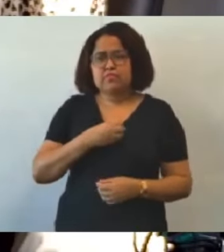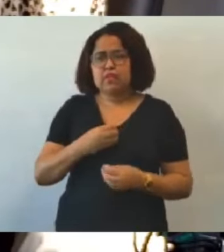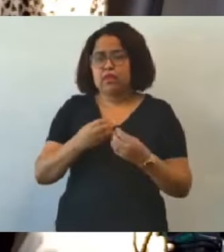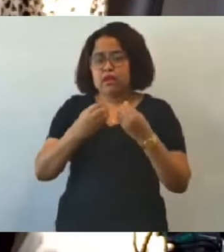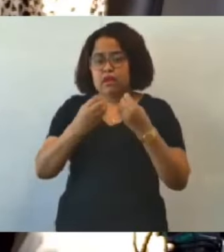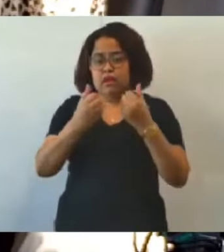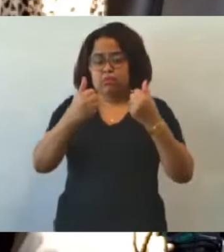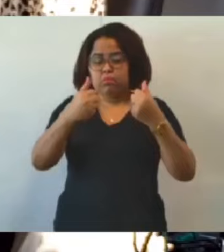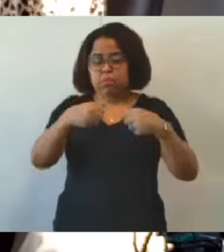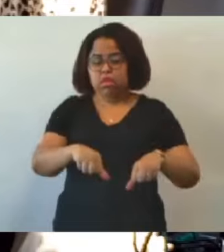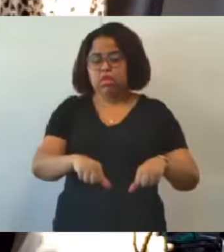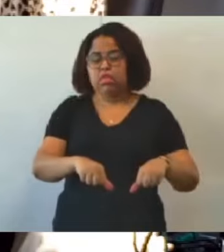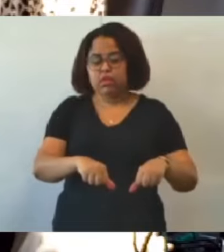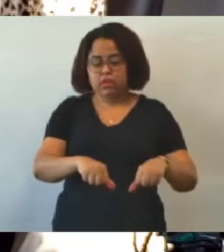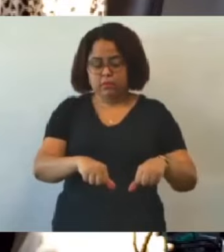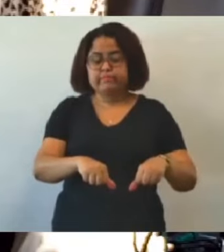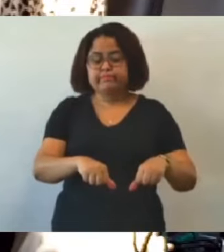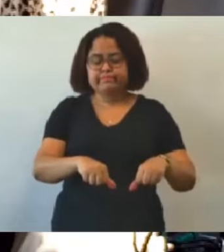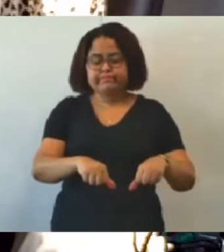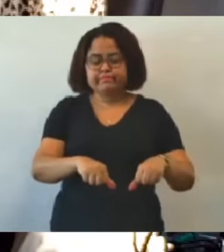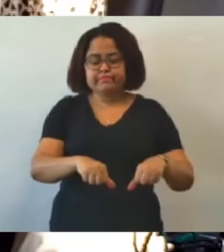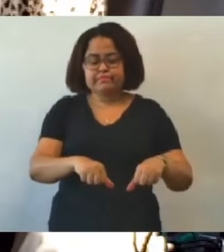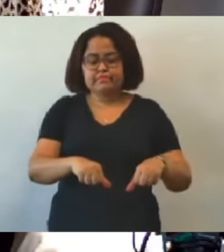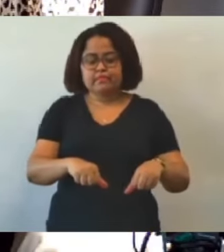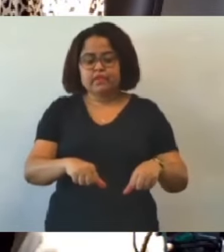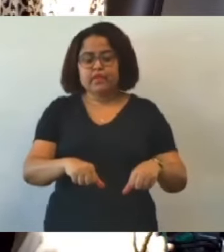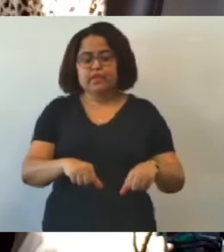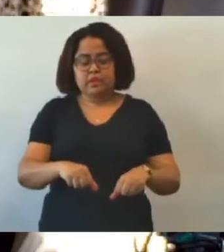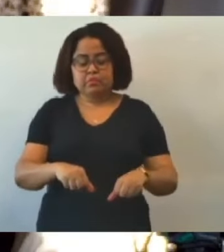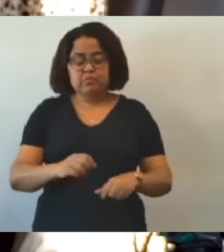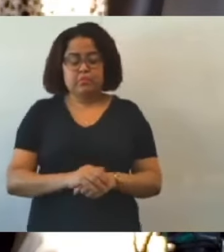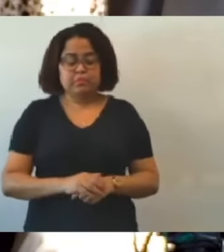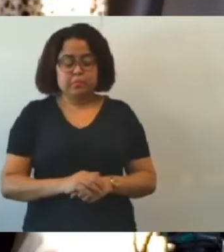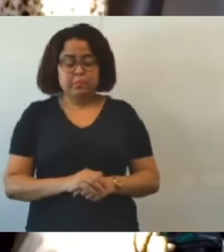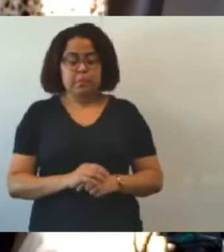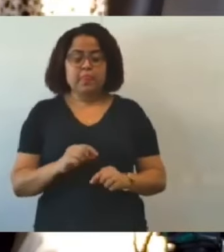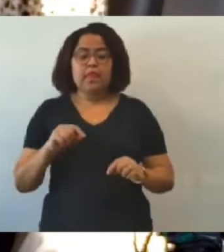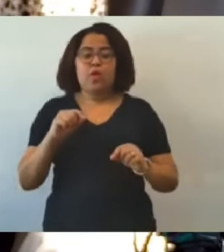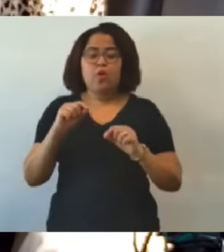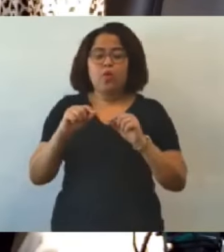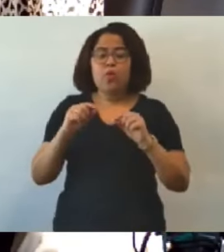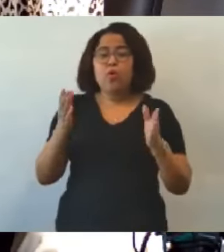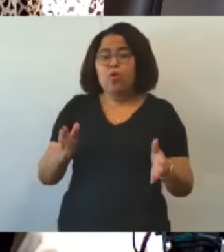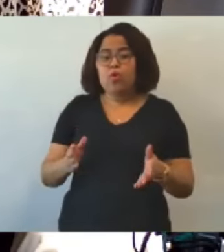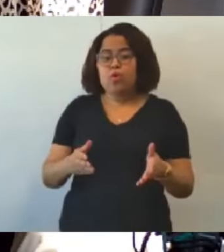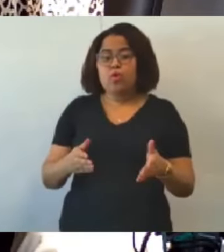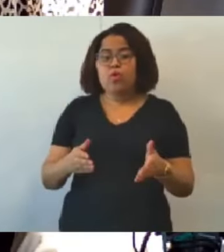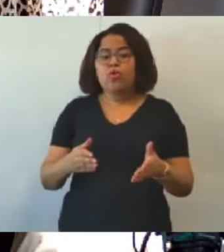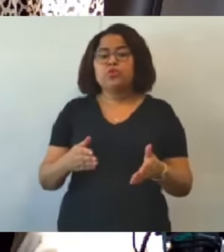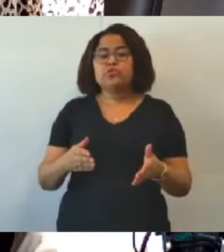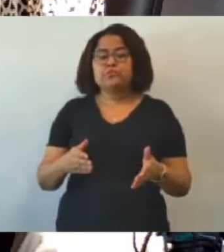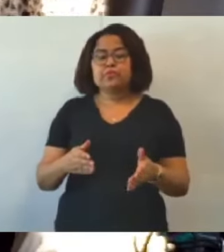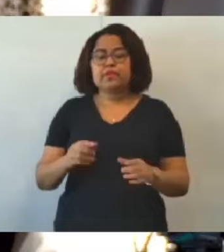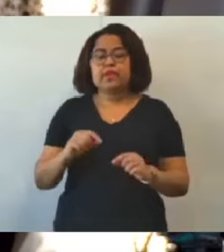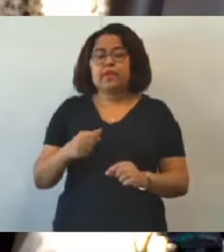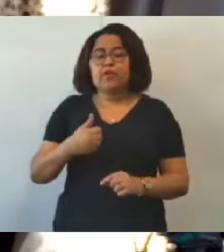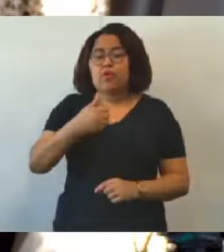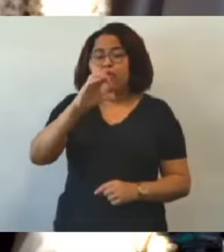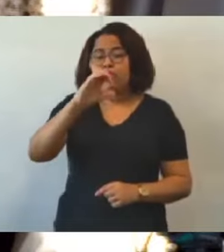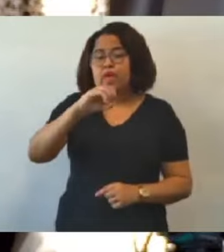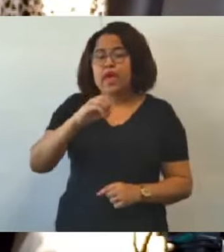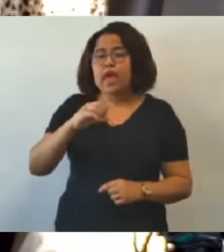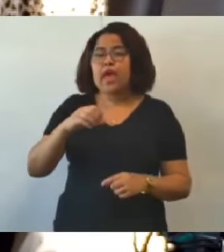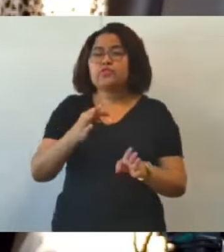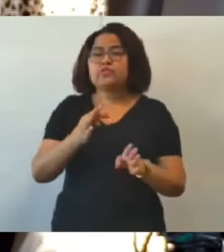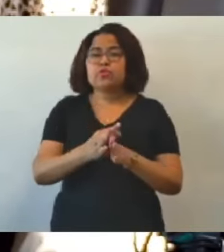está prestes a... A gente não sabe quando é que essa bolha vai estourar. Hoje, então, atualmente, Belo Horizonte conta apenas com 10 conselhos